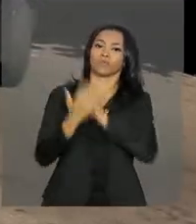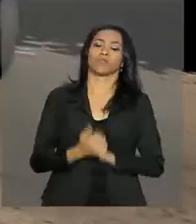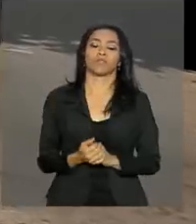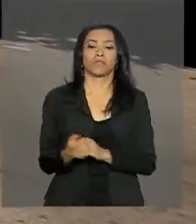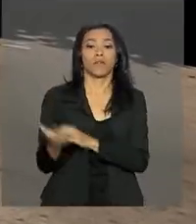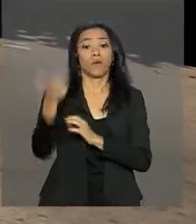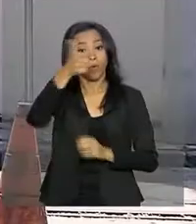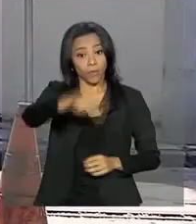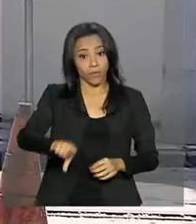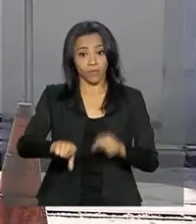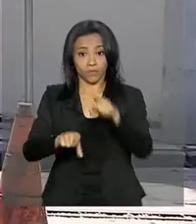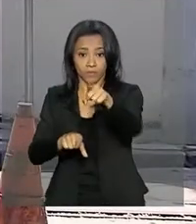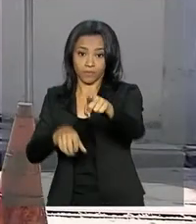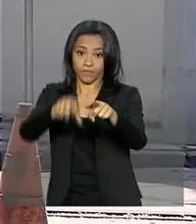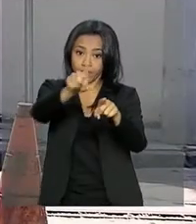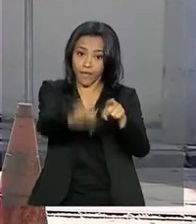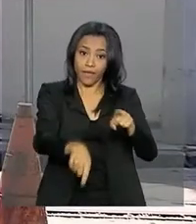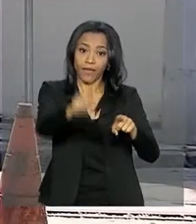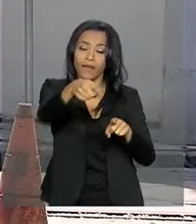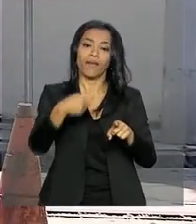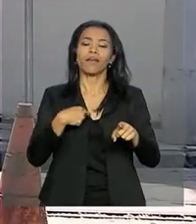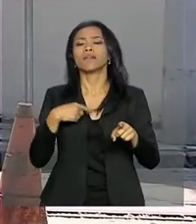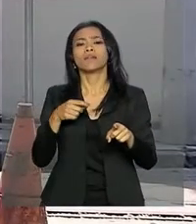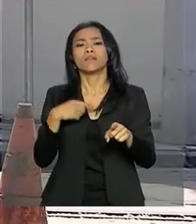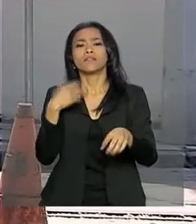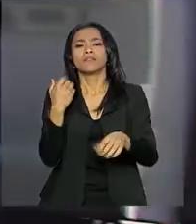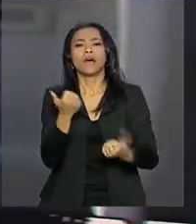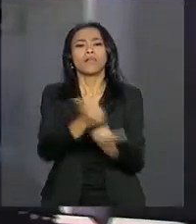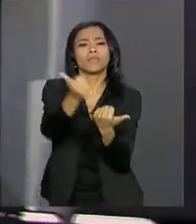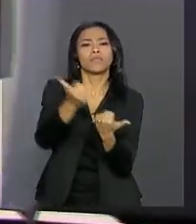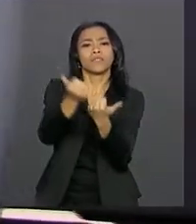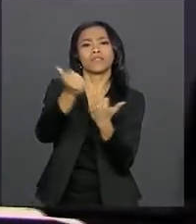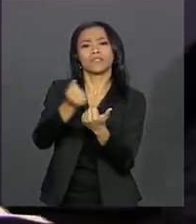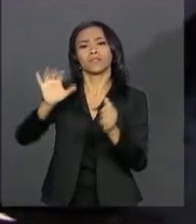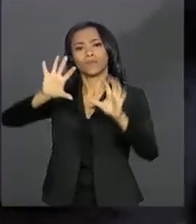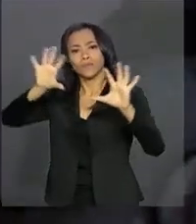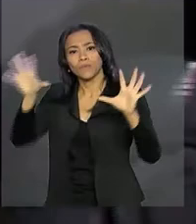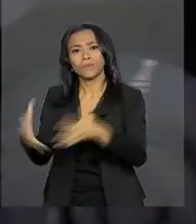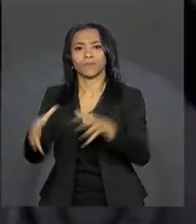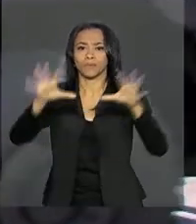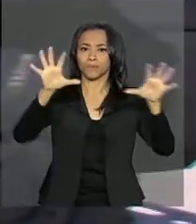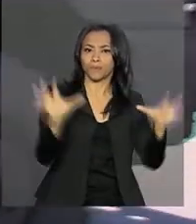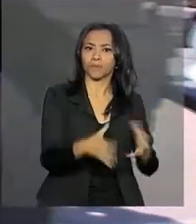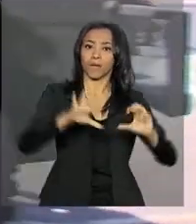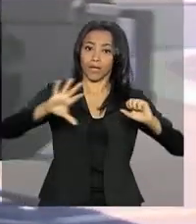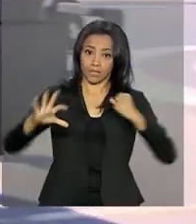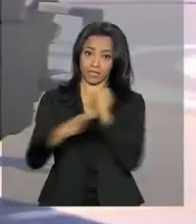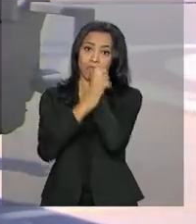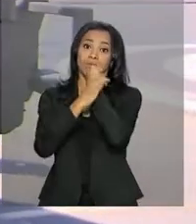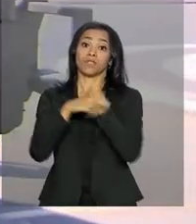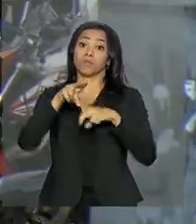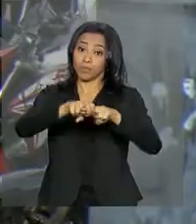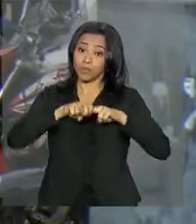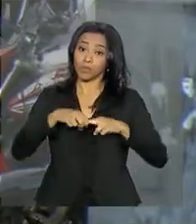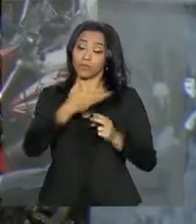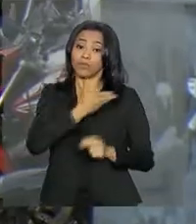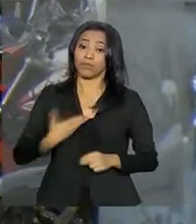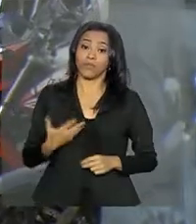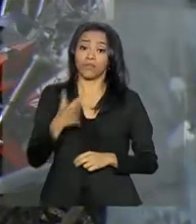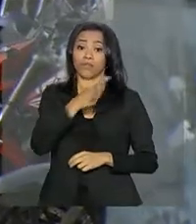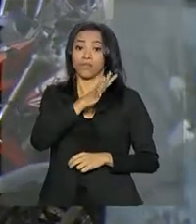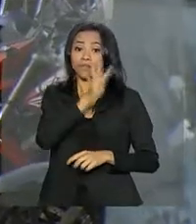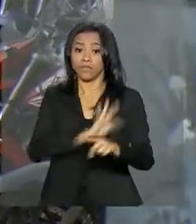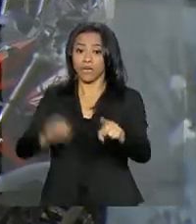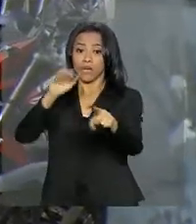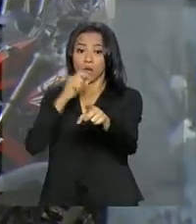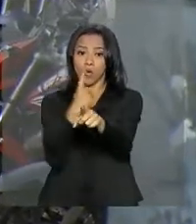intervenção é a reestruturação das forças de segurança do Estado. Para isso, o governo federal destinou 1 bilhão e 200 milhões